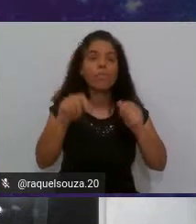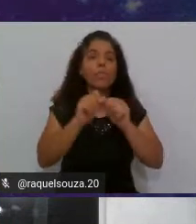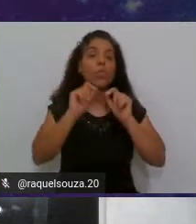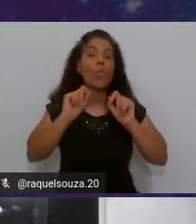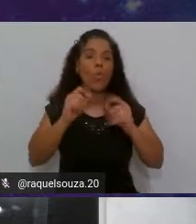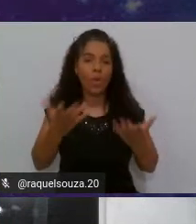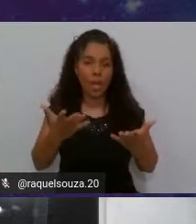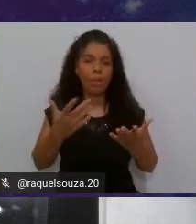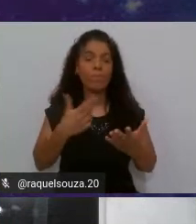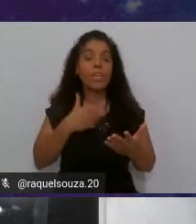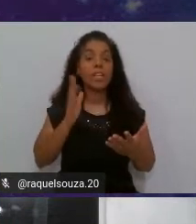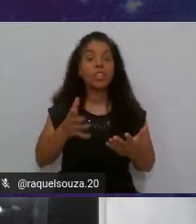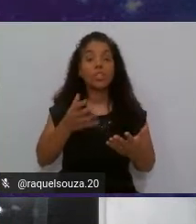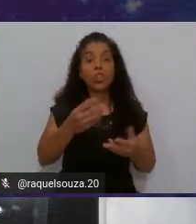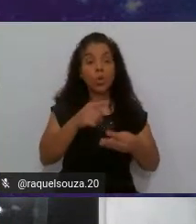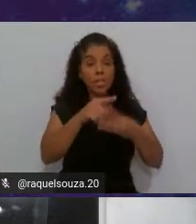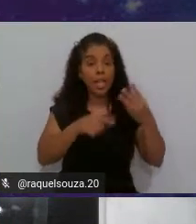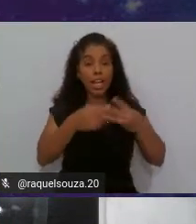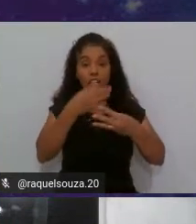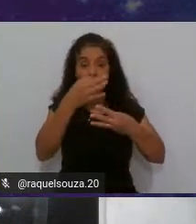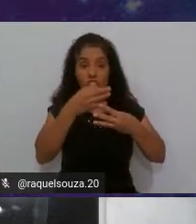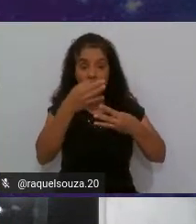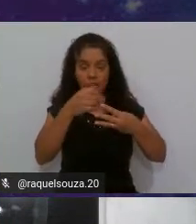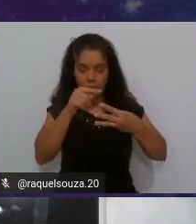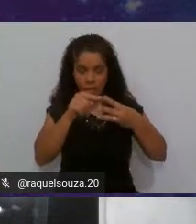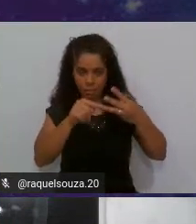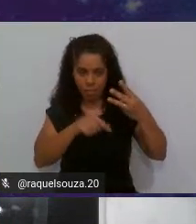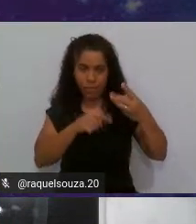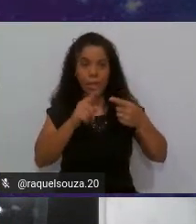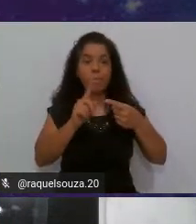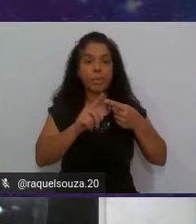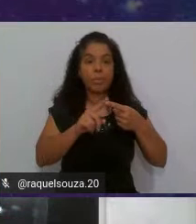Eu dou três dicas aqui para vocês. Primeiro,